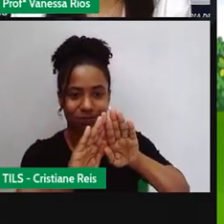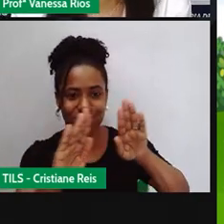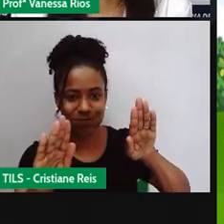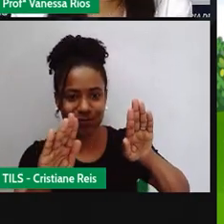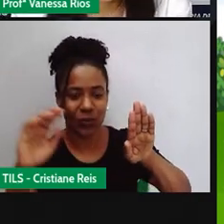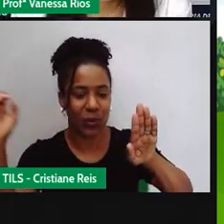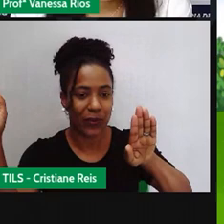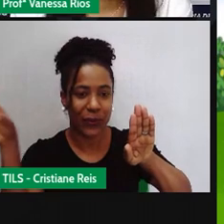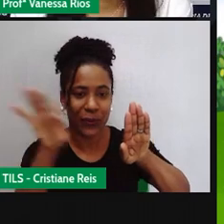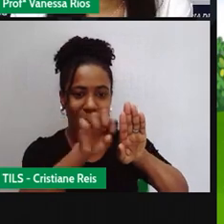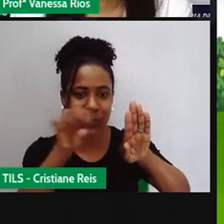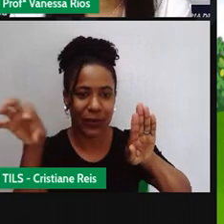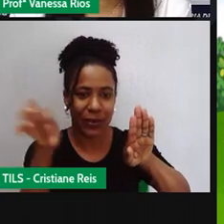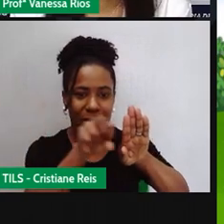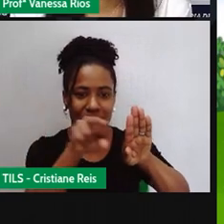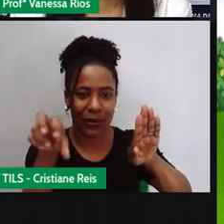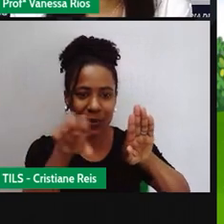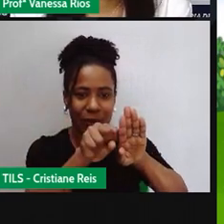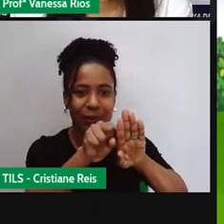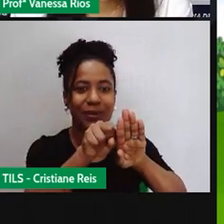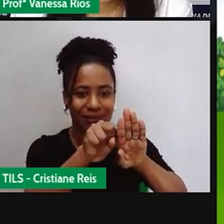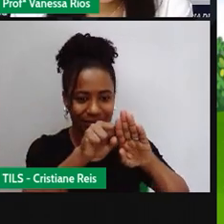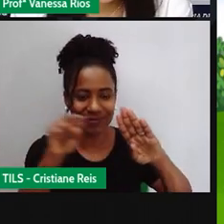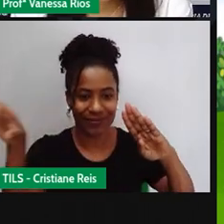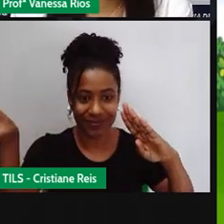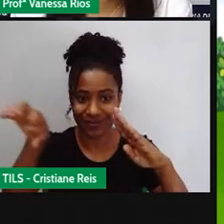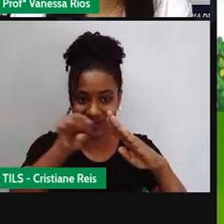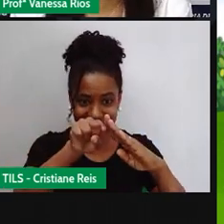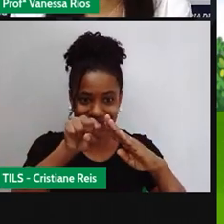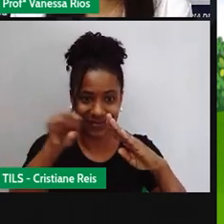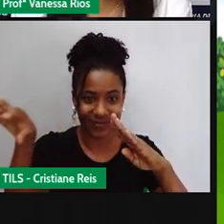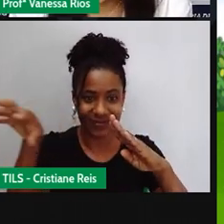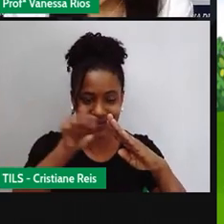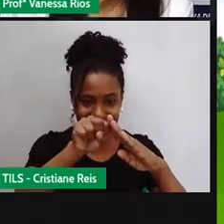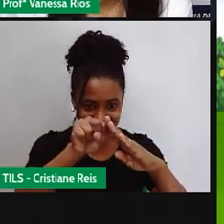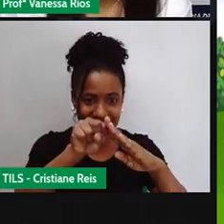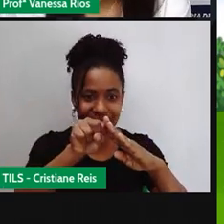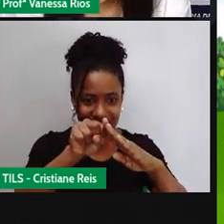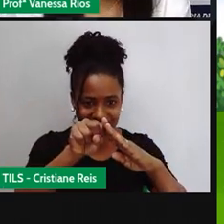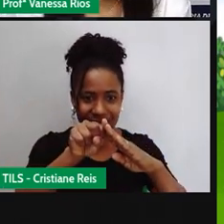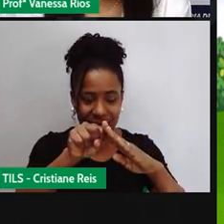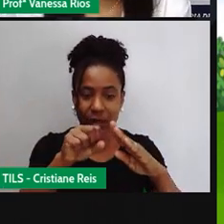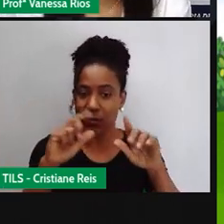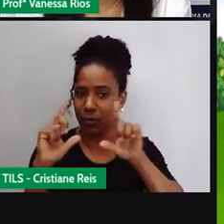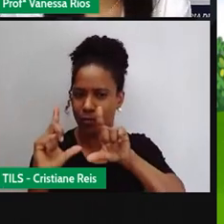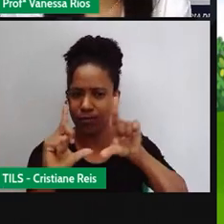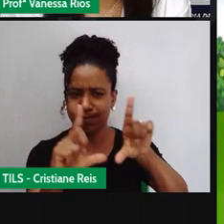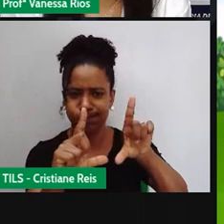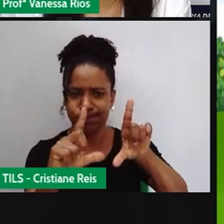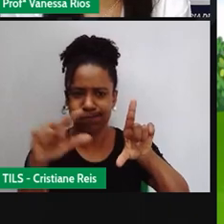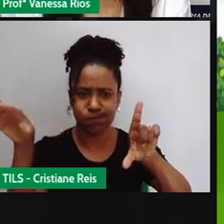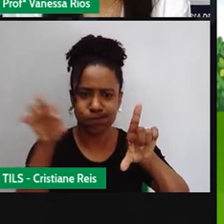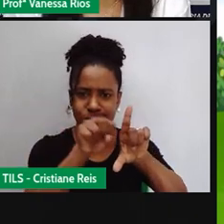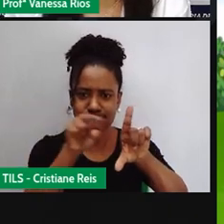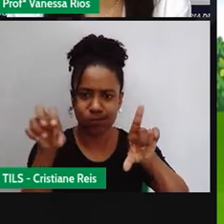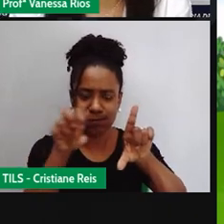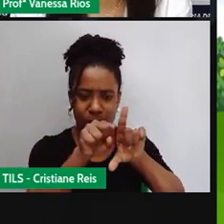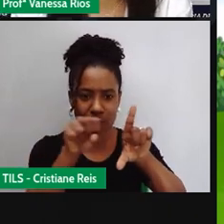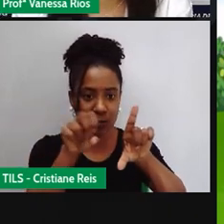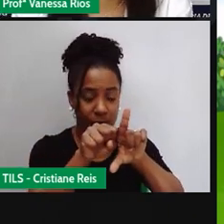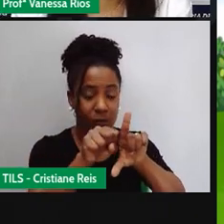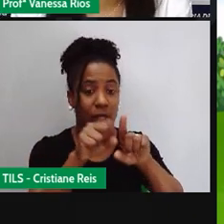elétrica. Então, se capita aí, ó, através de placas apropriadas, né, feitas de um material